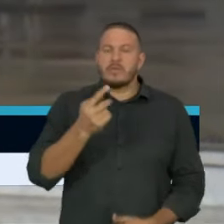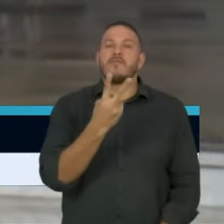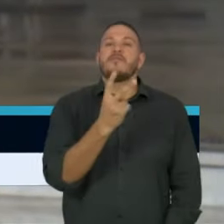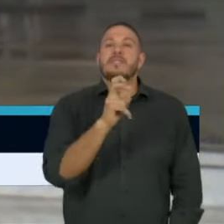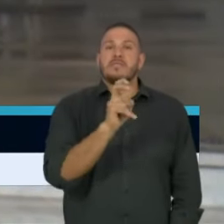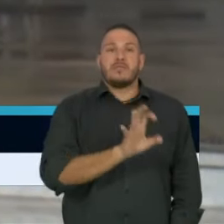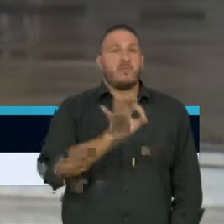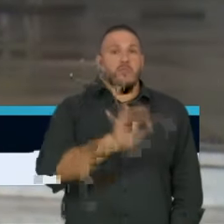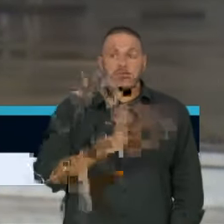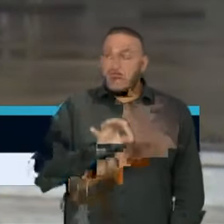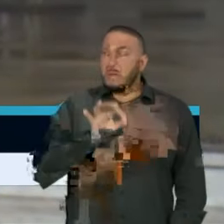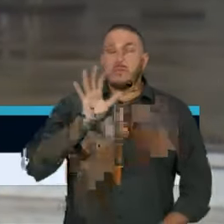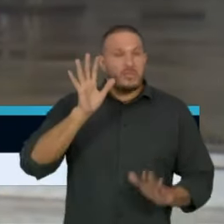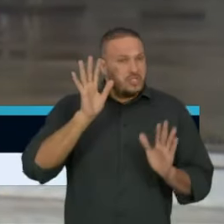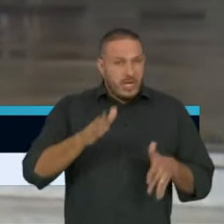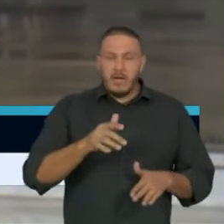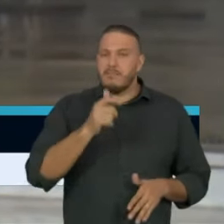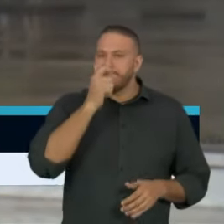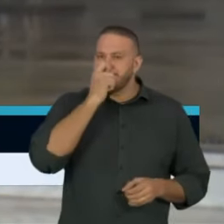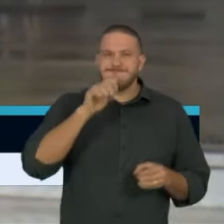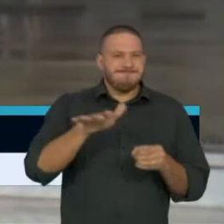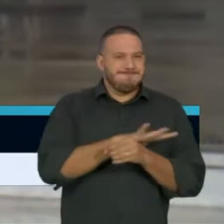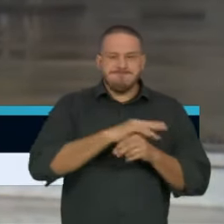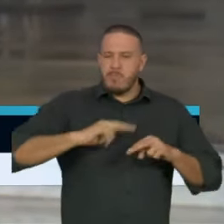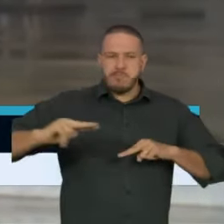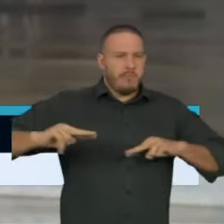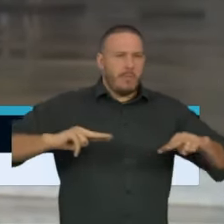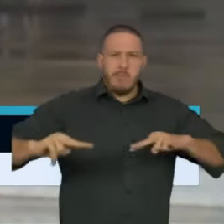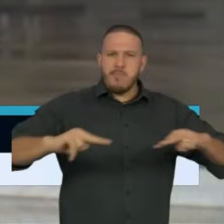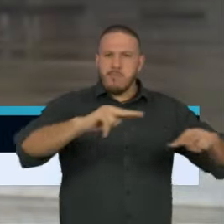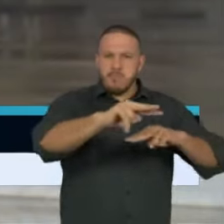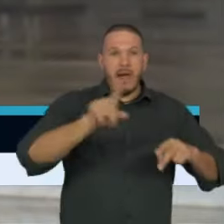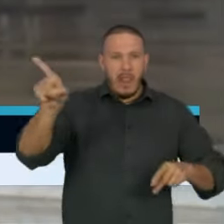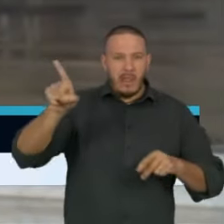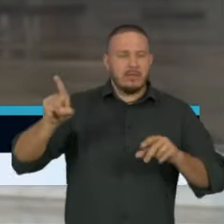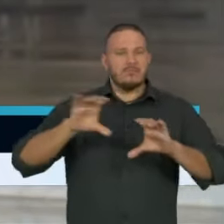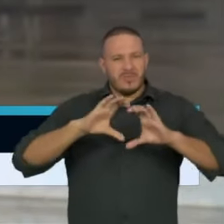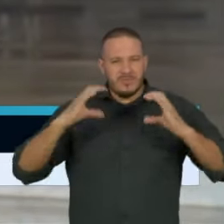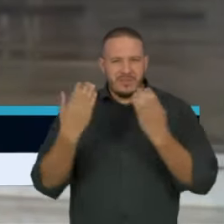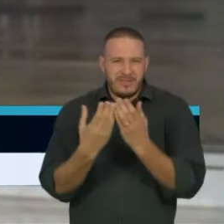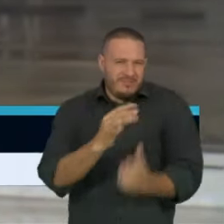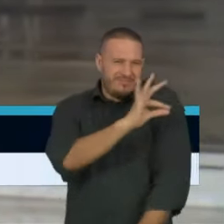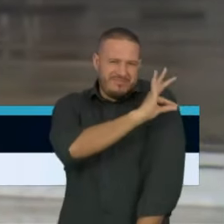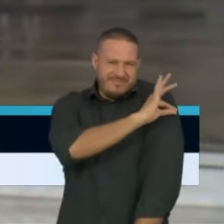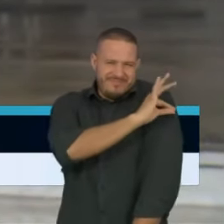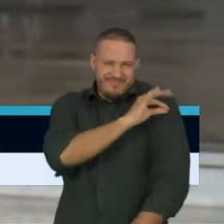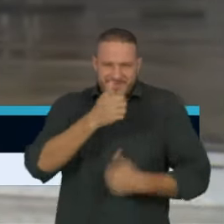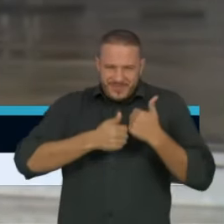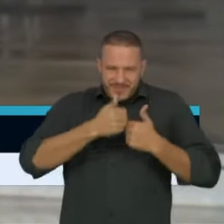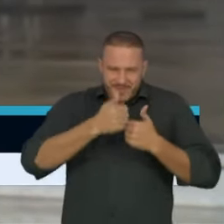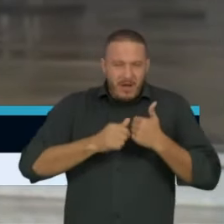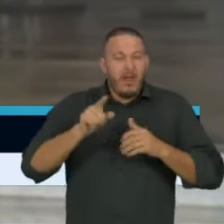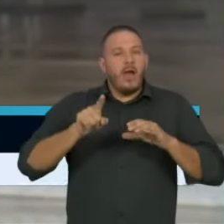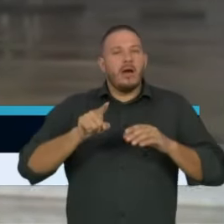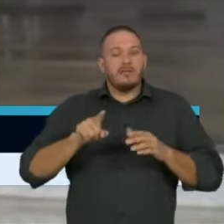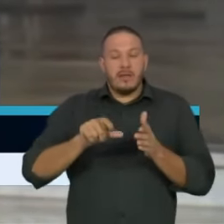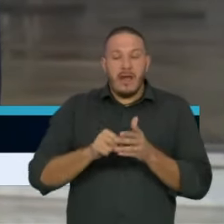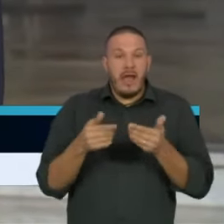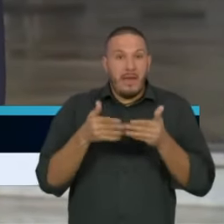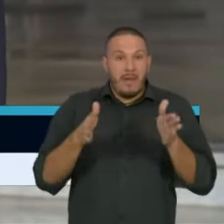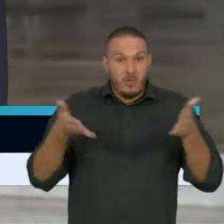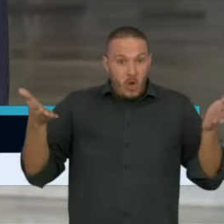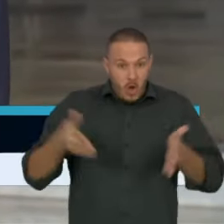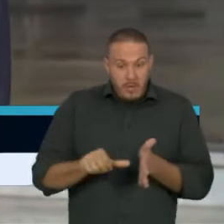% já do Hospital Municipal de Campanha do Pacaembu, que foi aberto hoje para receber o primeiro paciente,